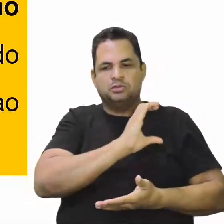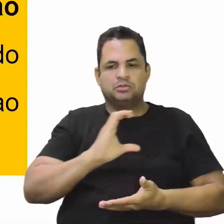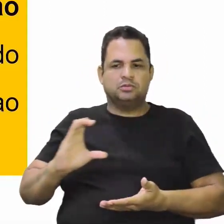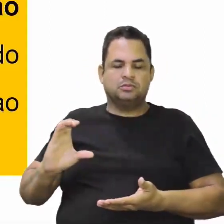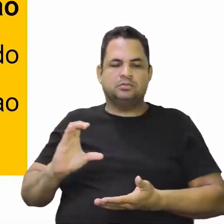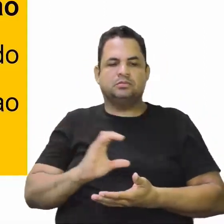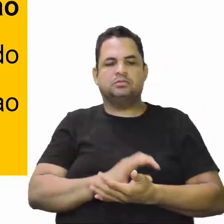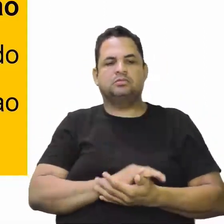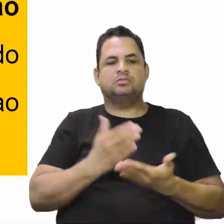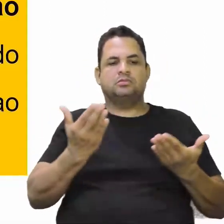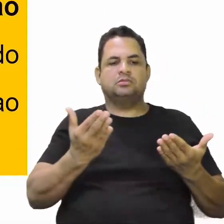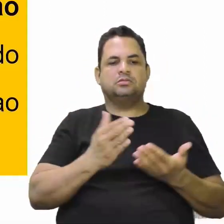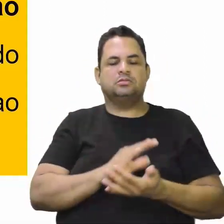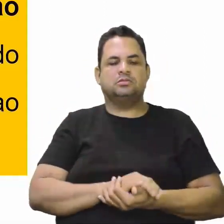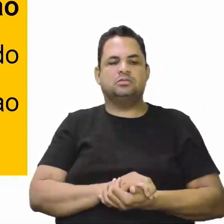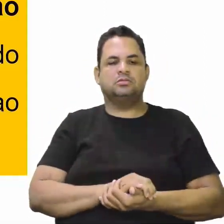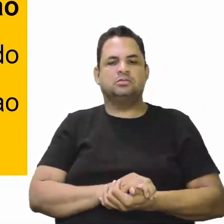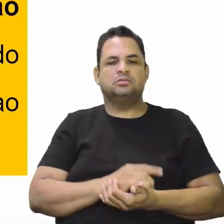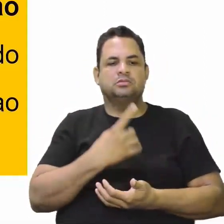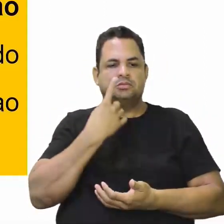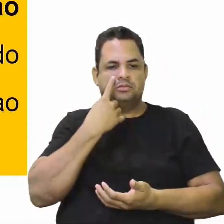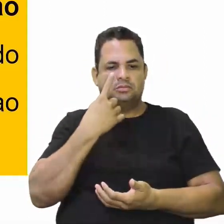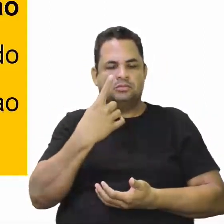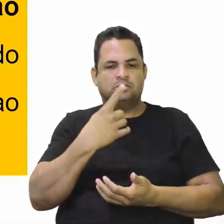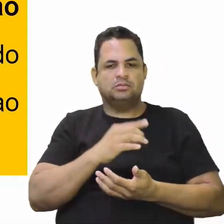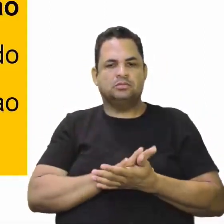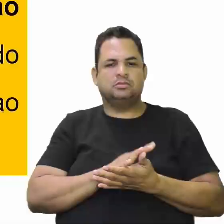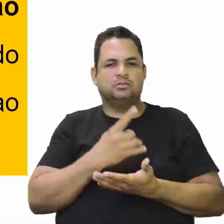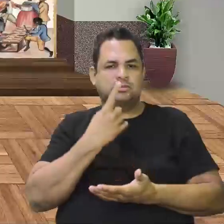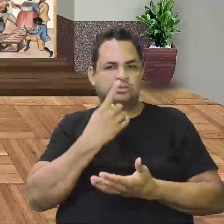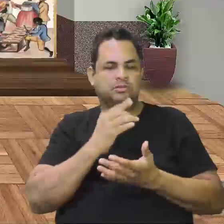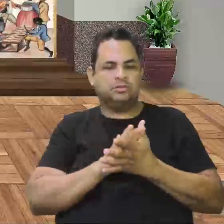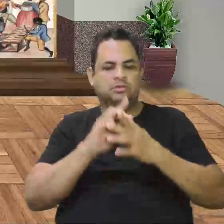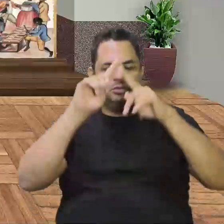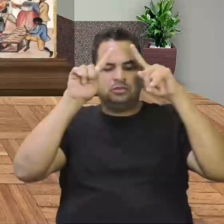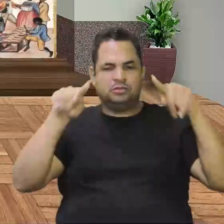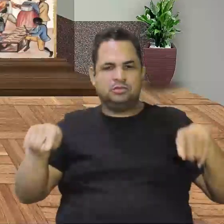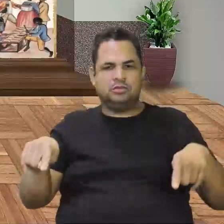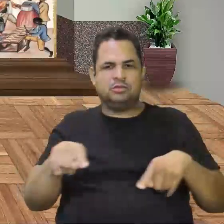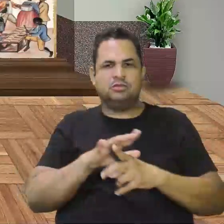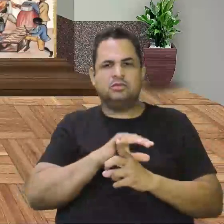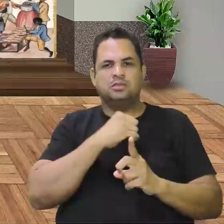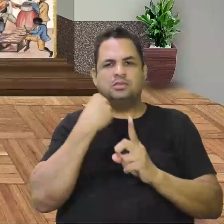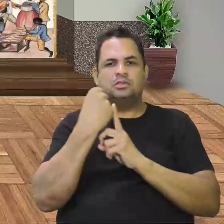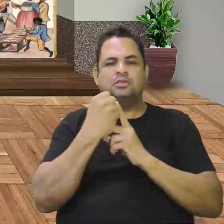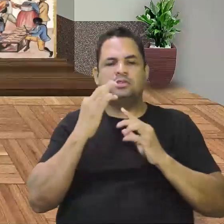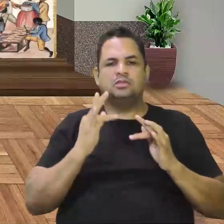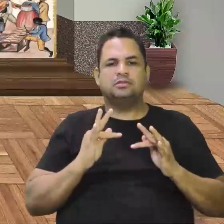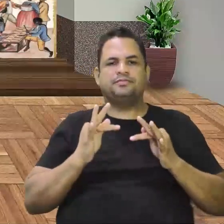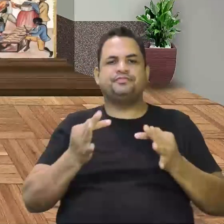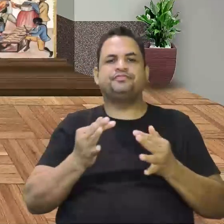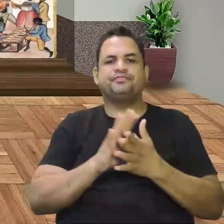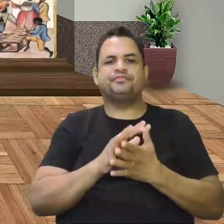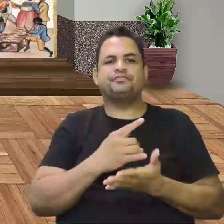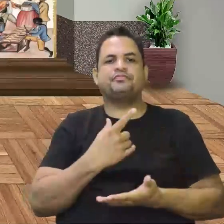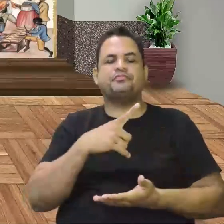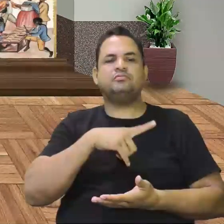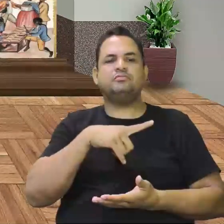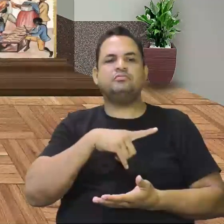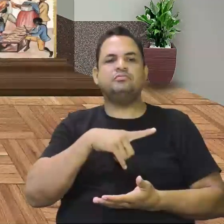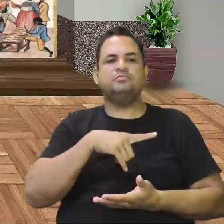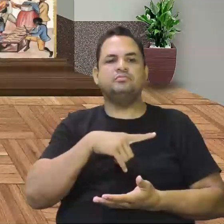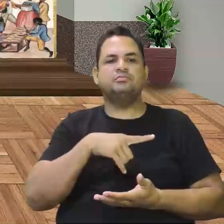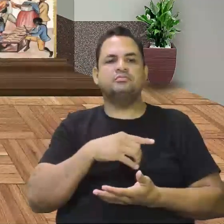Então, nós observamos aqui nessa pirâmide social que aqui no final nós vamos ter